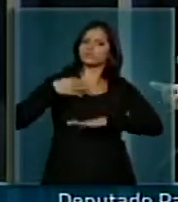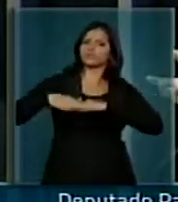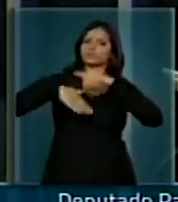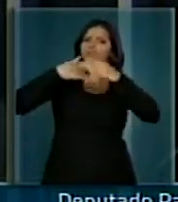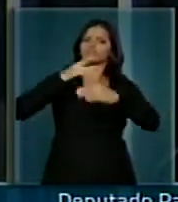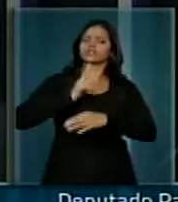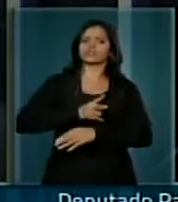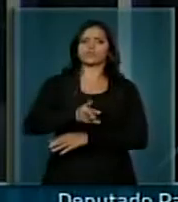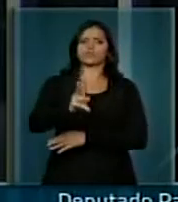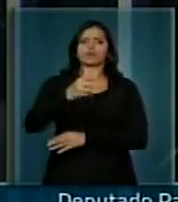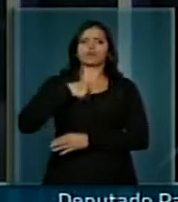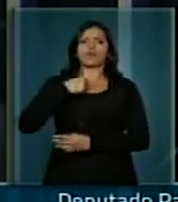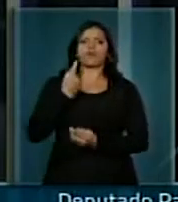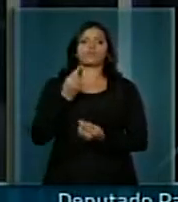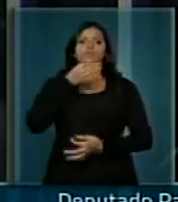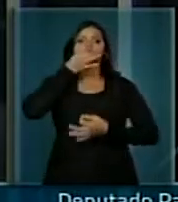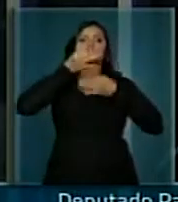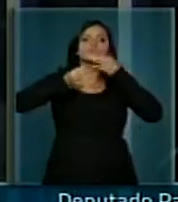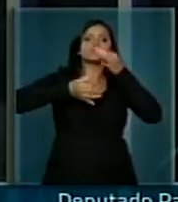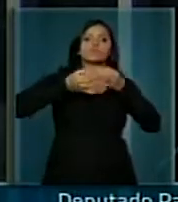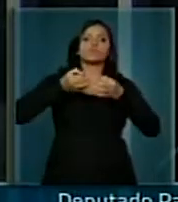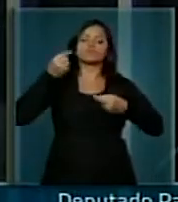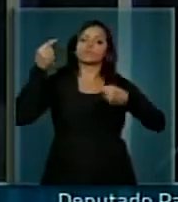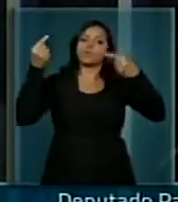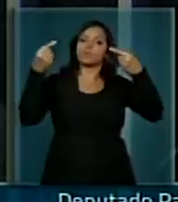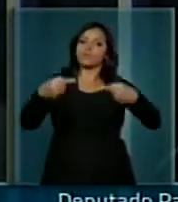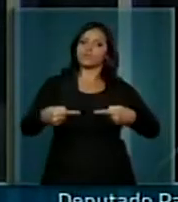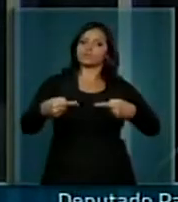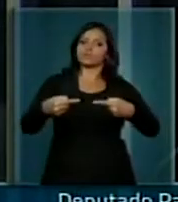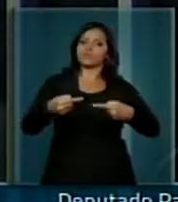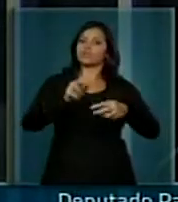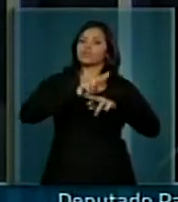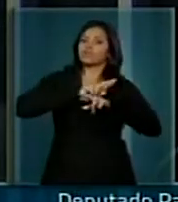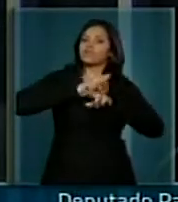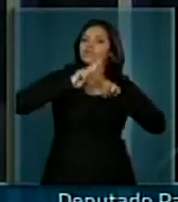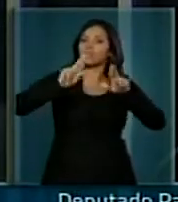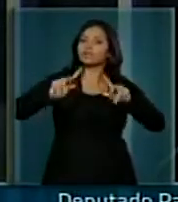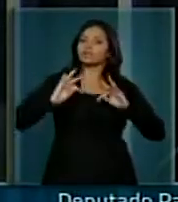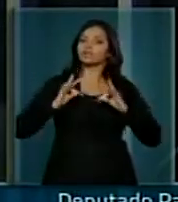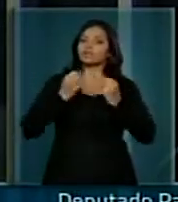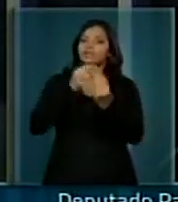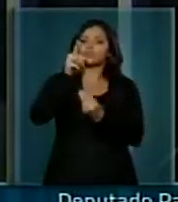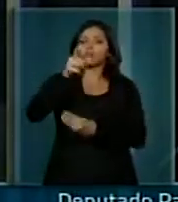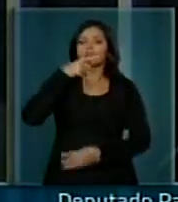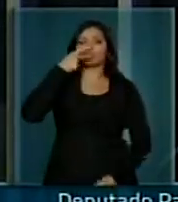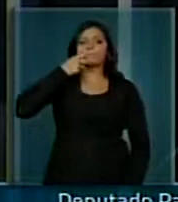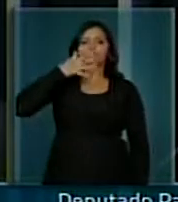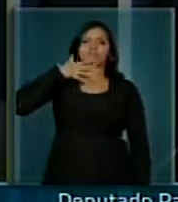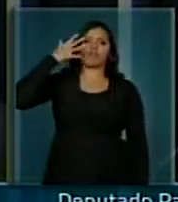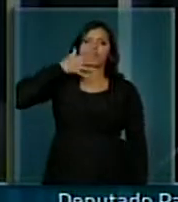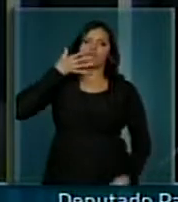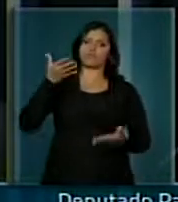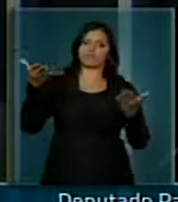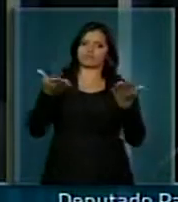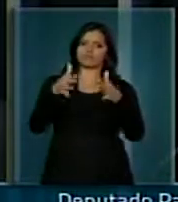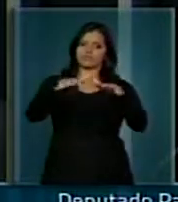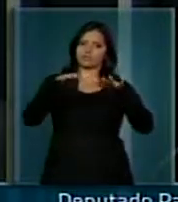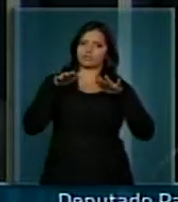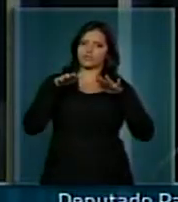prestou atenção no discurso da oposição, que é absolutamente contrário a tudo aquilo que ele pregou da tribuna do plenário.